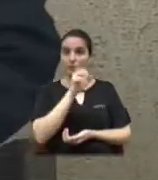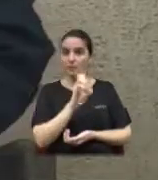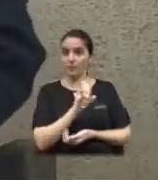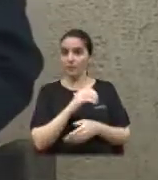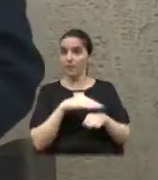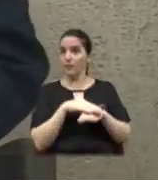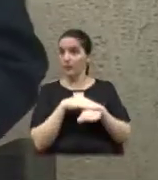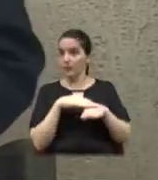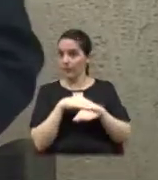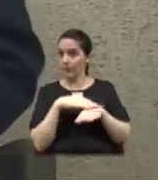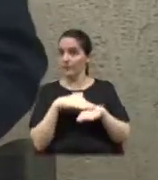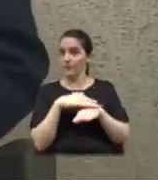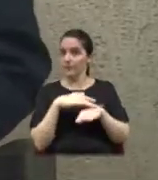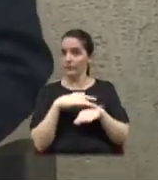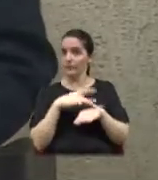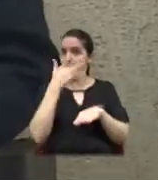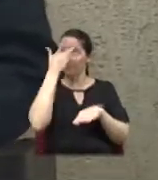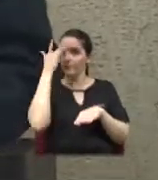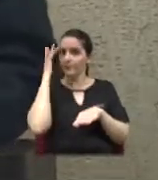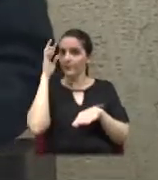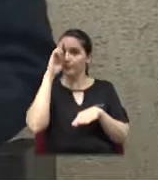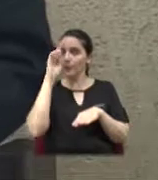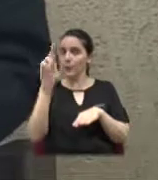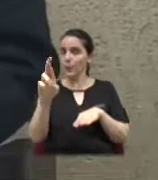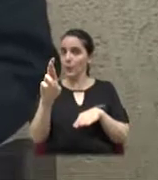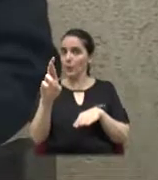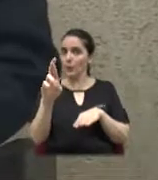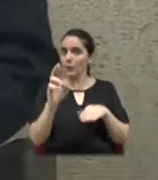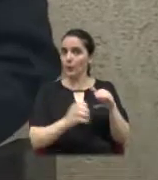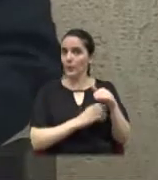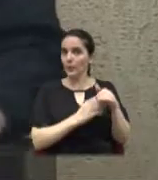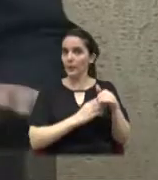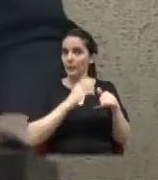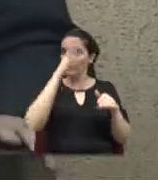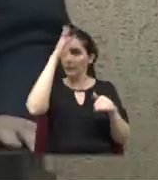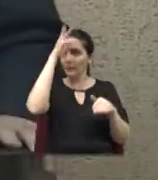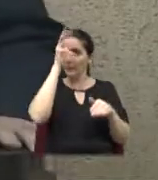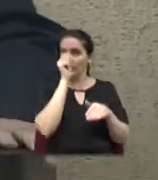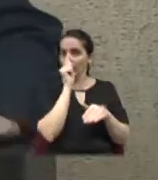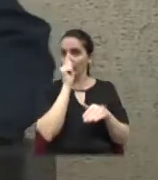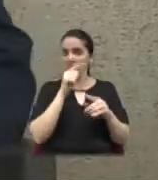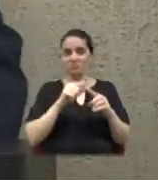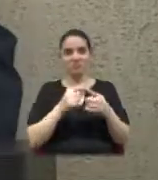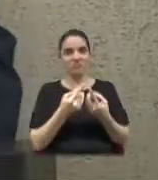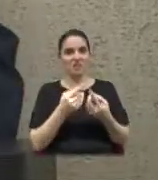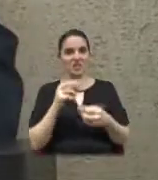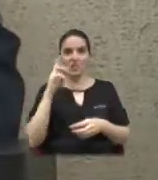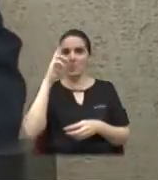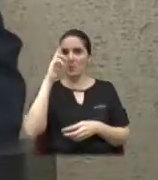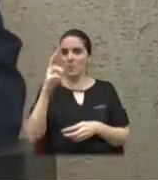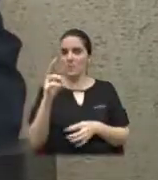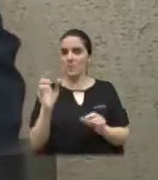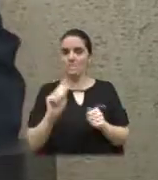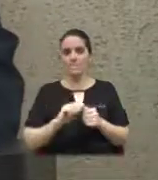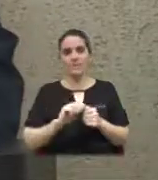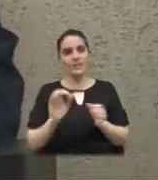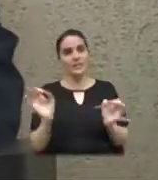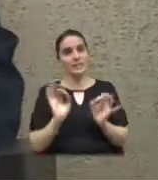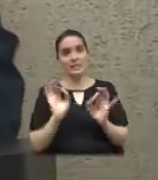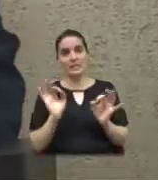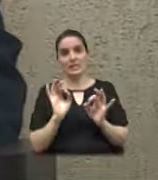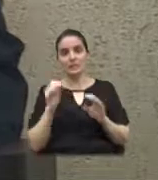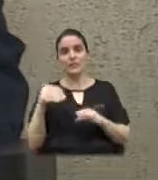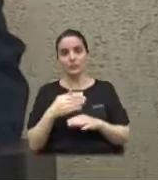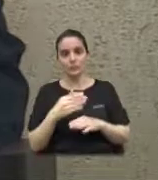com o proprietário, e esse proprietário não tomou nenhuma providência. A gente foi com a vigilância